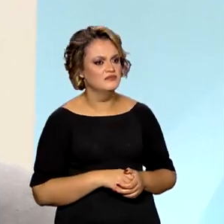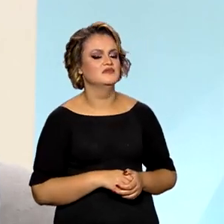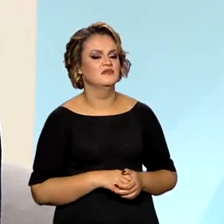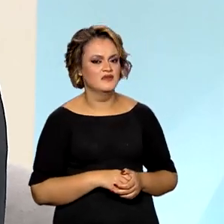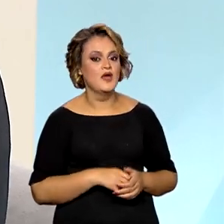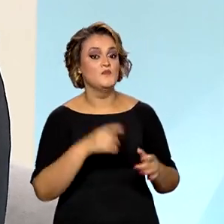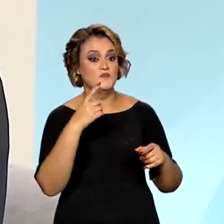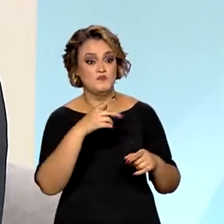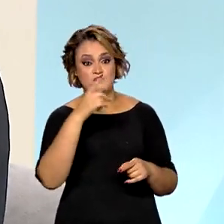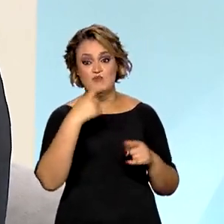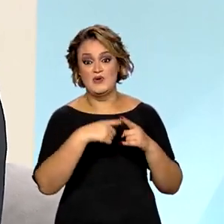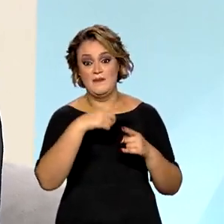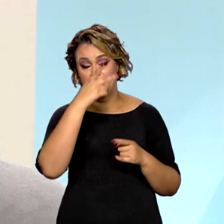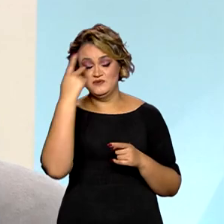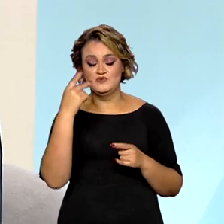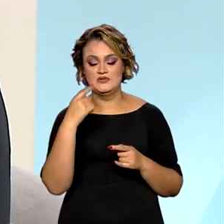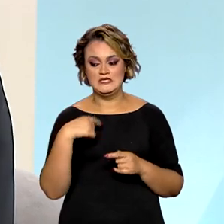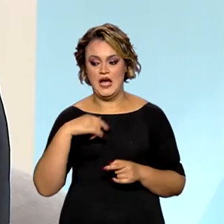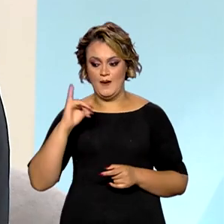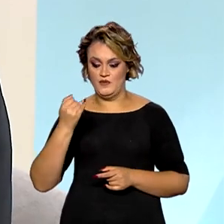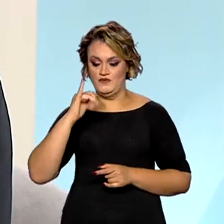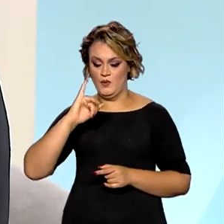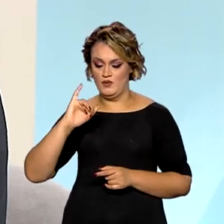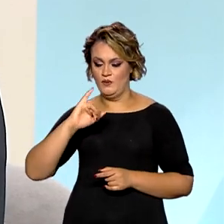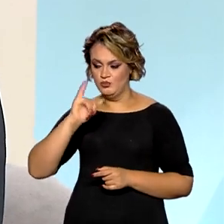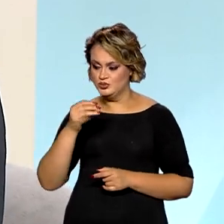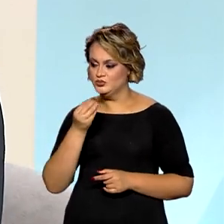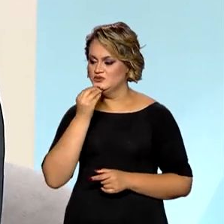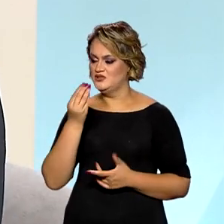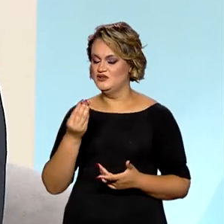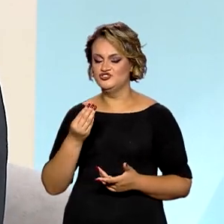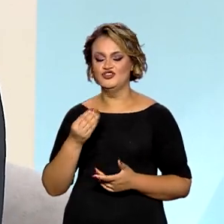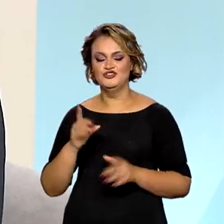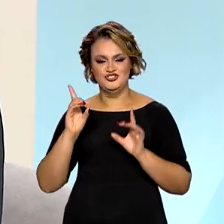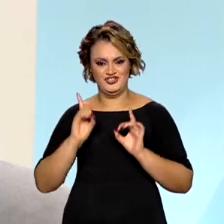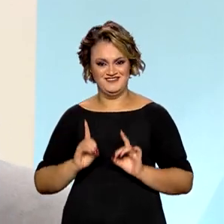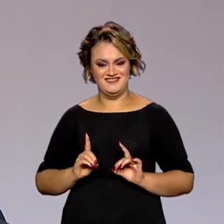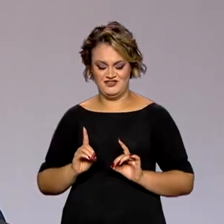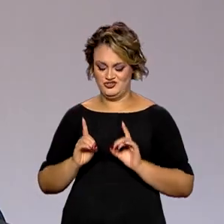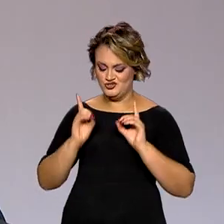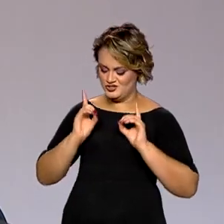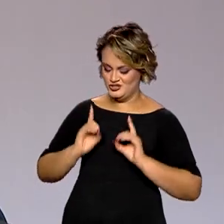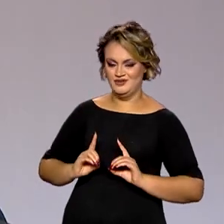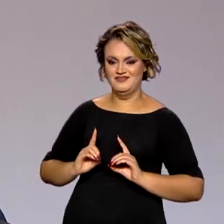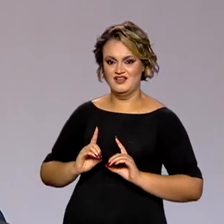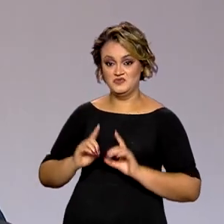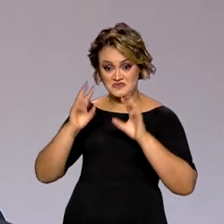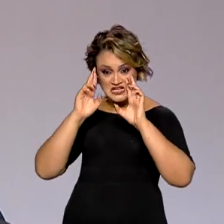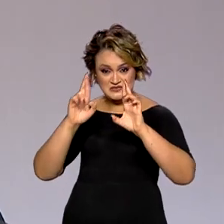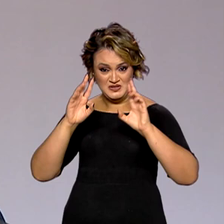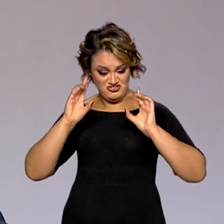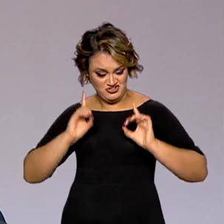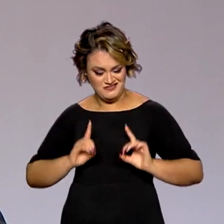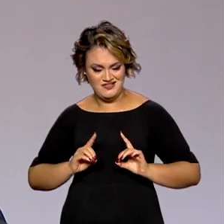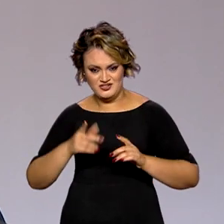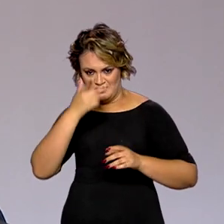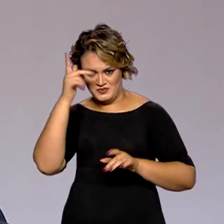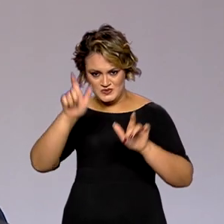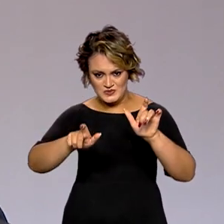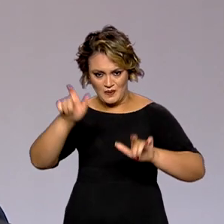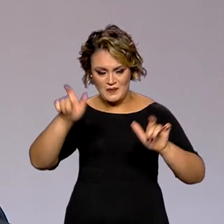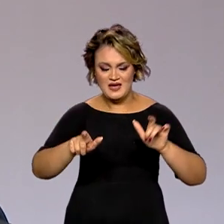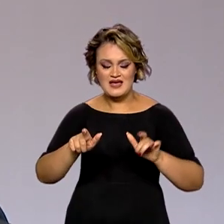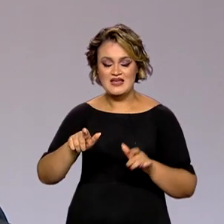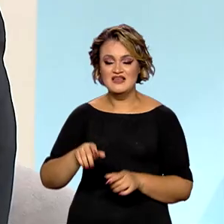tenha sido olhada daquela forma. É por isso que eu comecei falando da dignidade. Quando você respeita a dignidade da pessoa e dá a ela